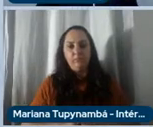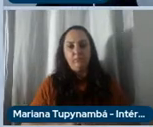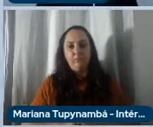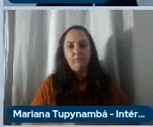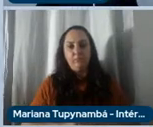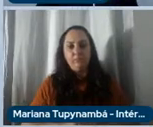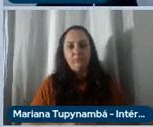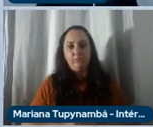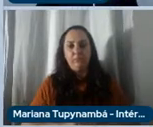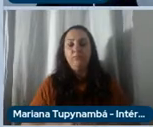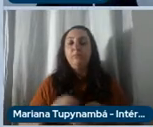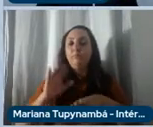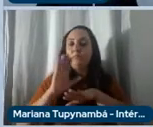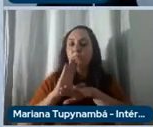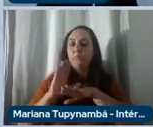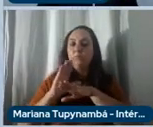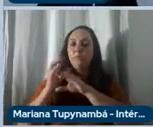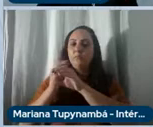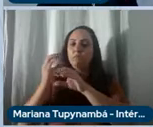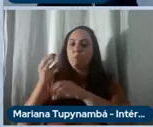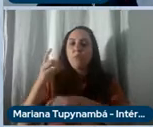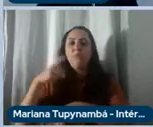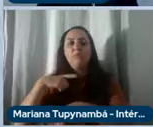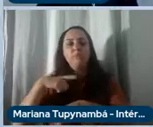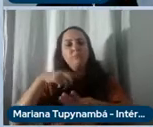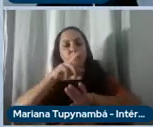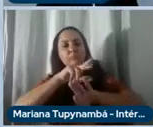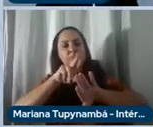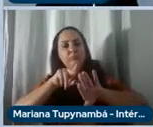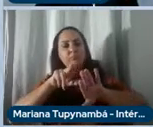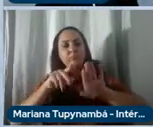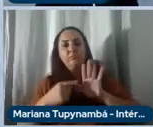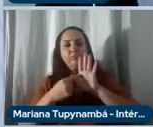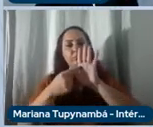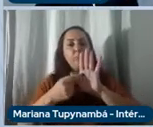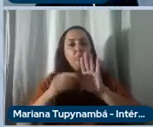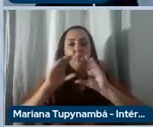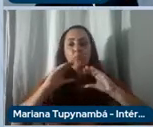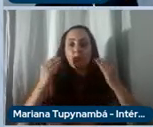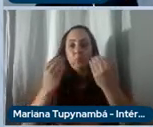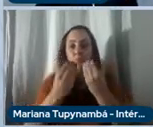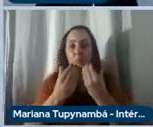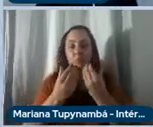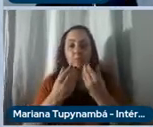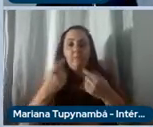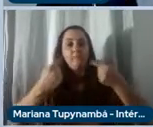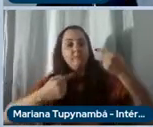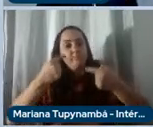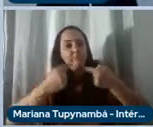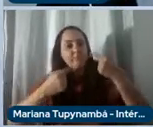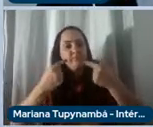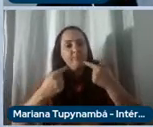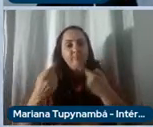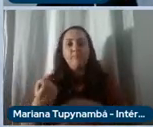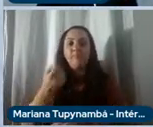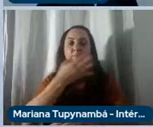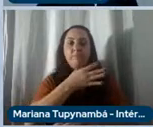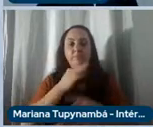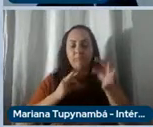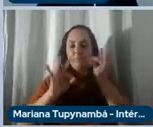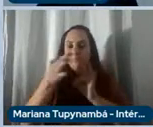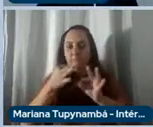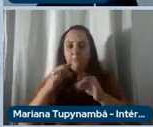Os cursos de engenharia contam com mostras e congressos que promovem e discutem novas tecnologias. Além disso, tem diversos